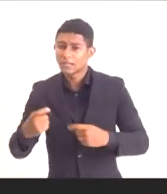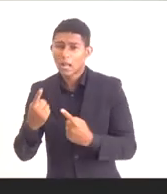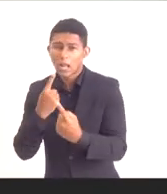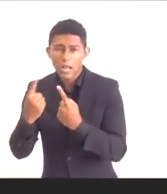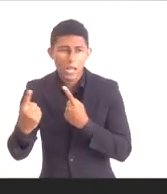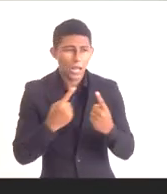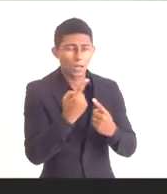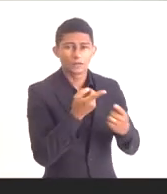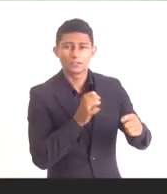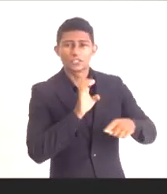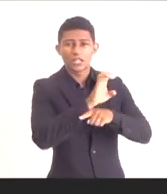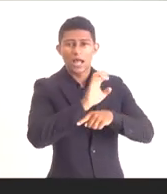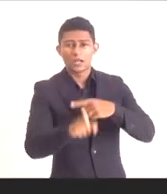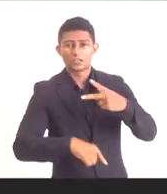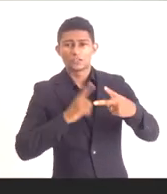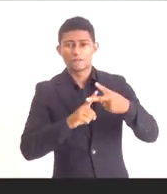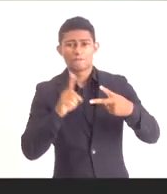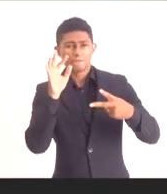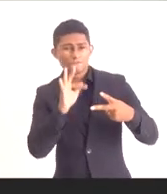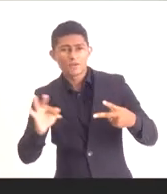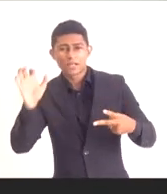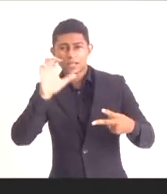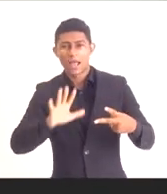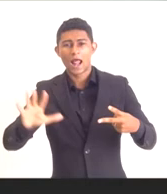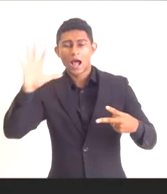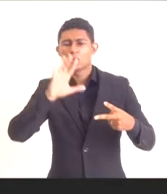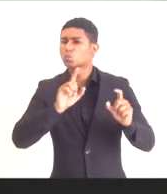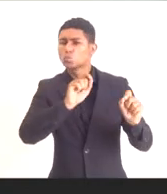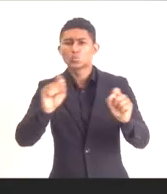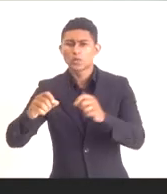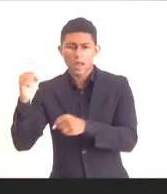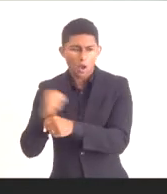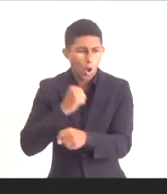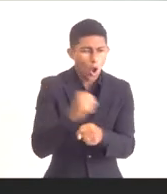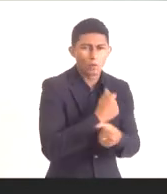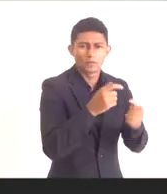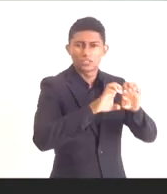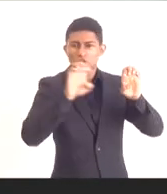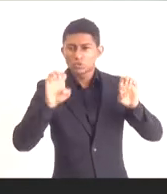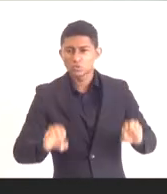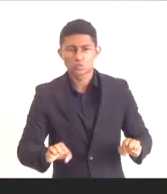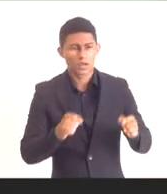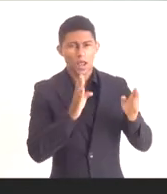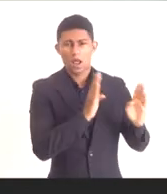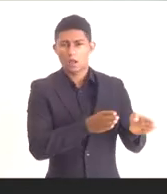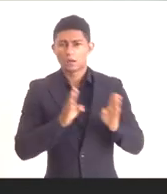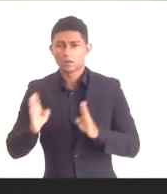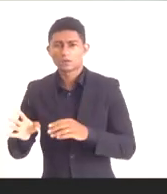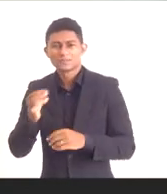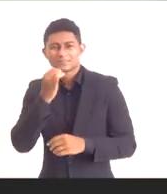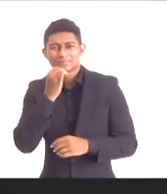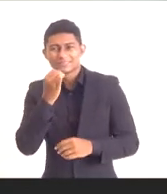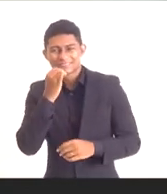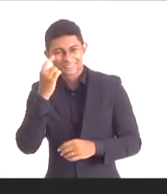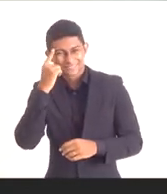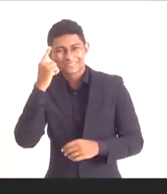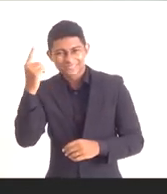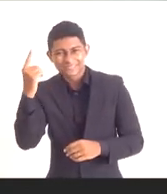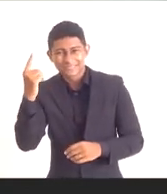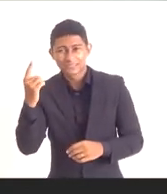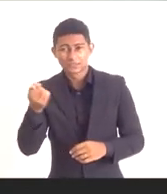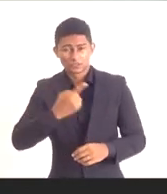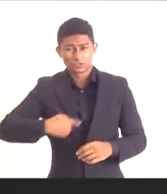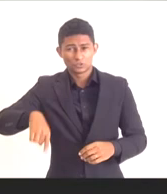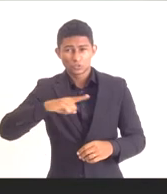estadual e federal. Nele constam desde obras de infraestrutura e logística, como a recuperação de estradas vicinais para escoar nossa